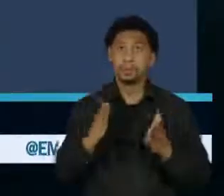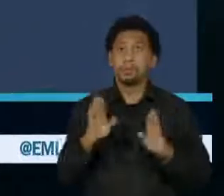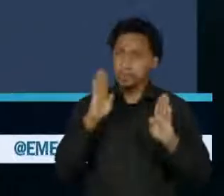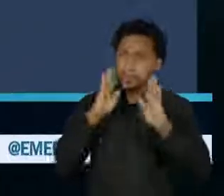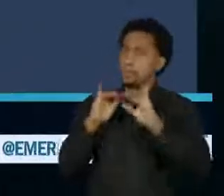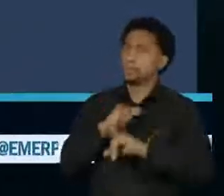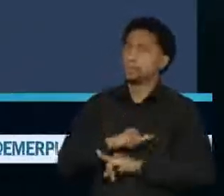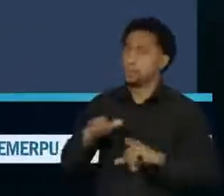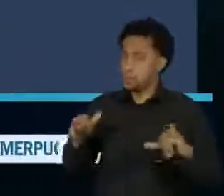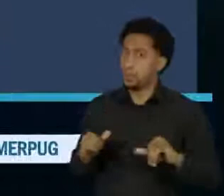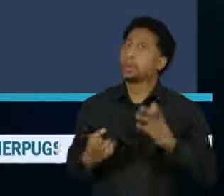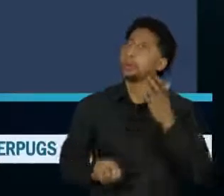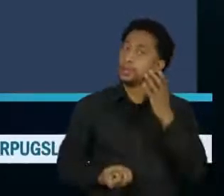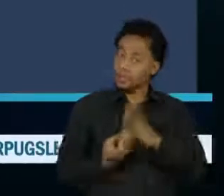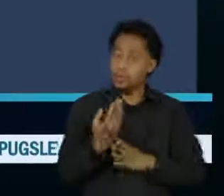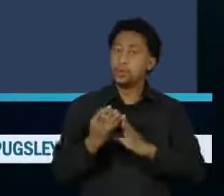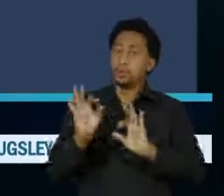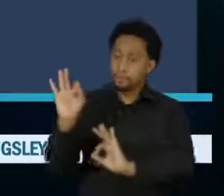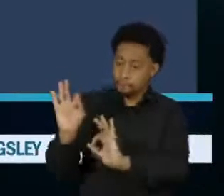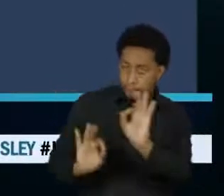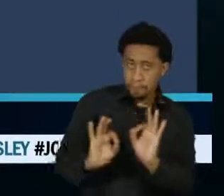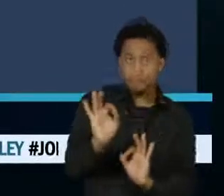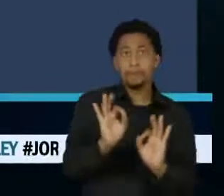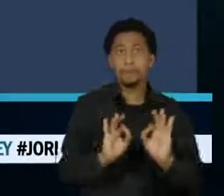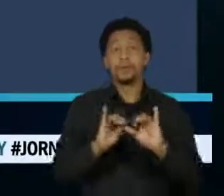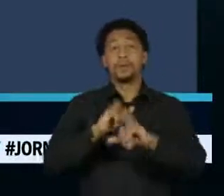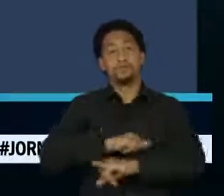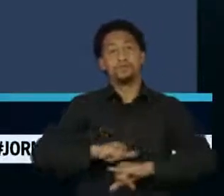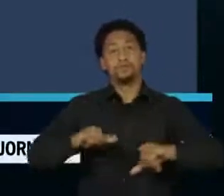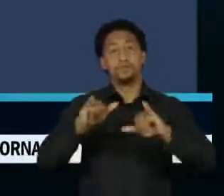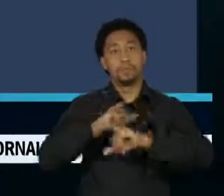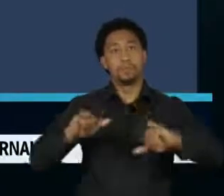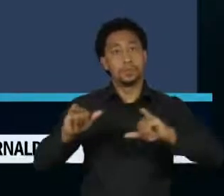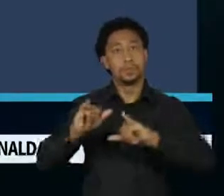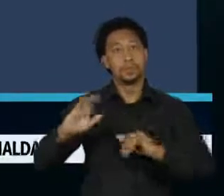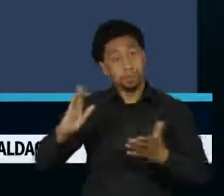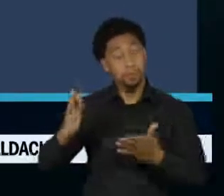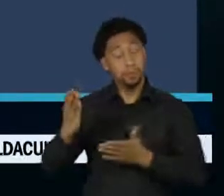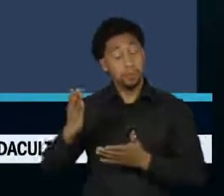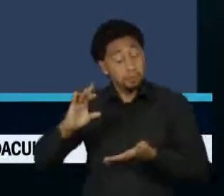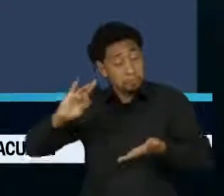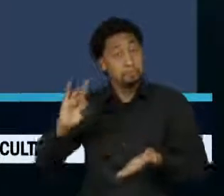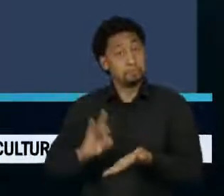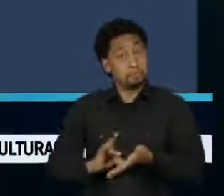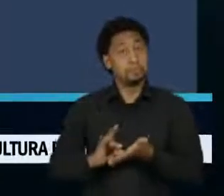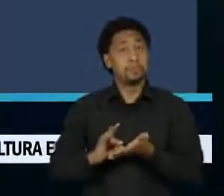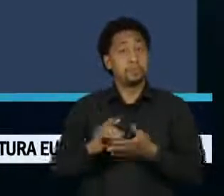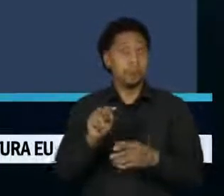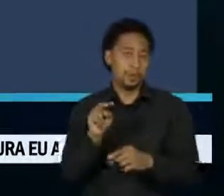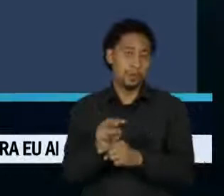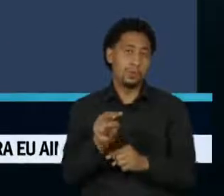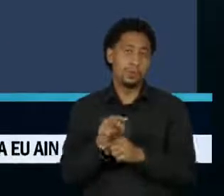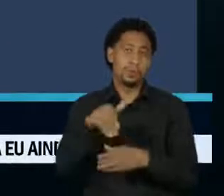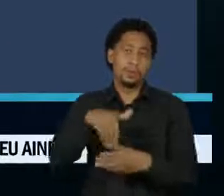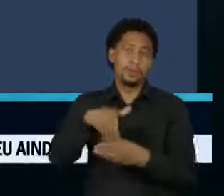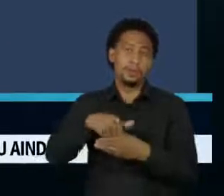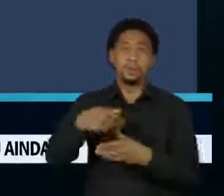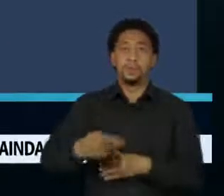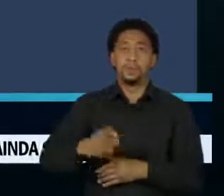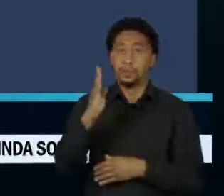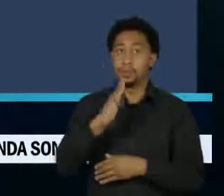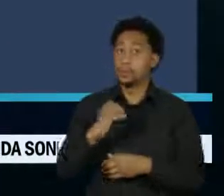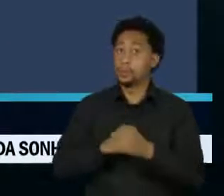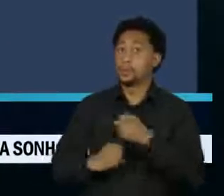lançado ferramentas que promovem informações confiáveis, de olho na eleição brasileira. Citou ainda que em 2020,